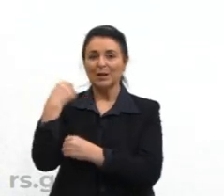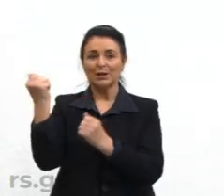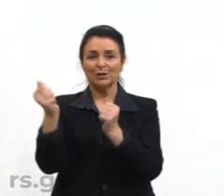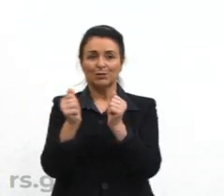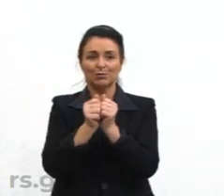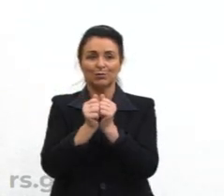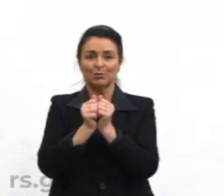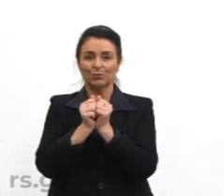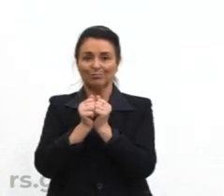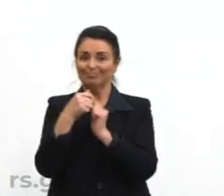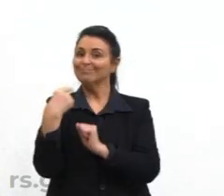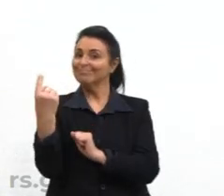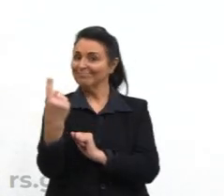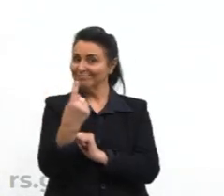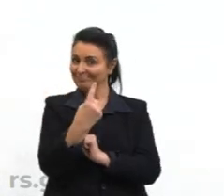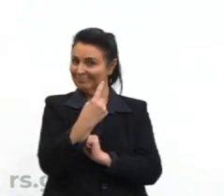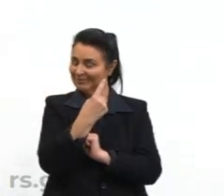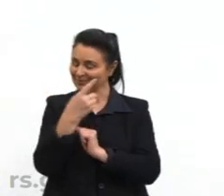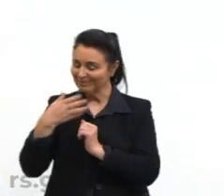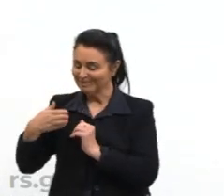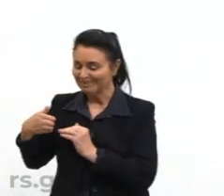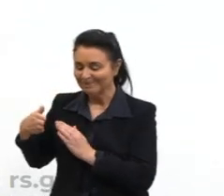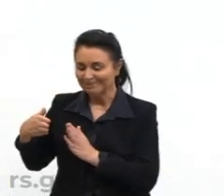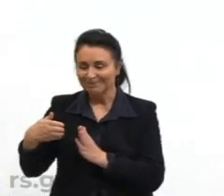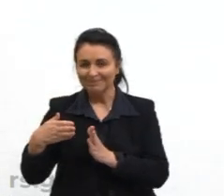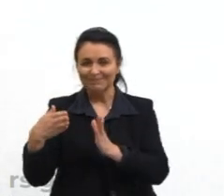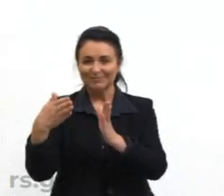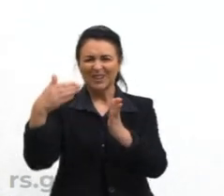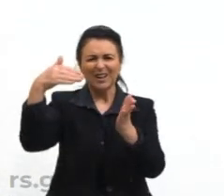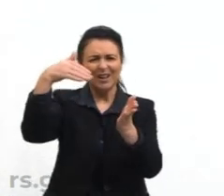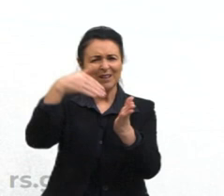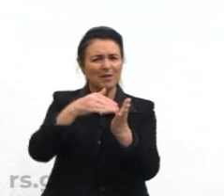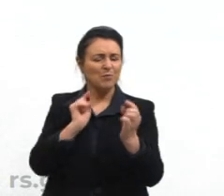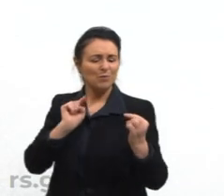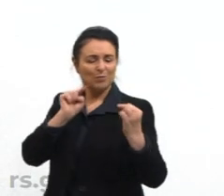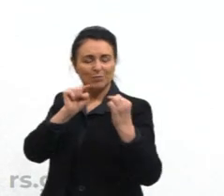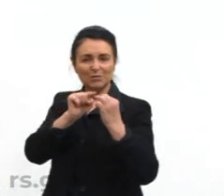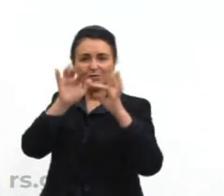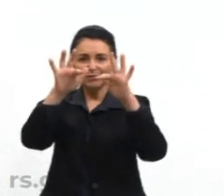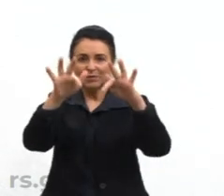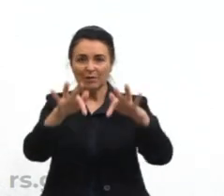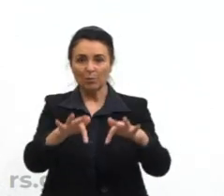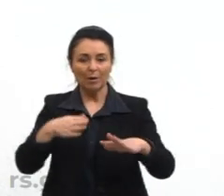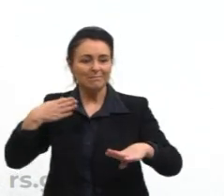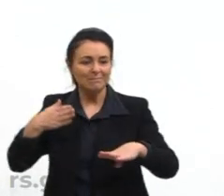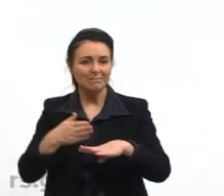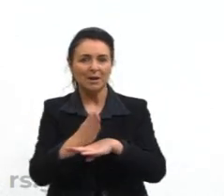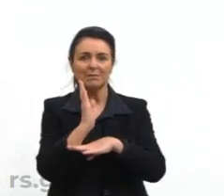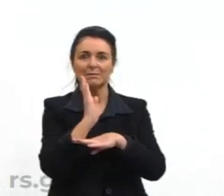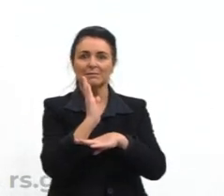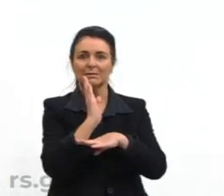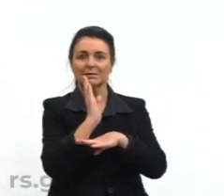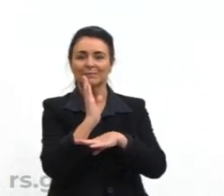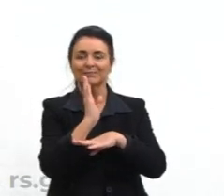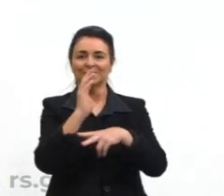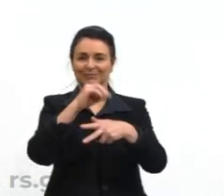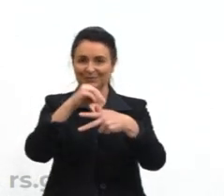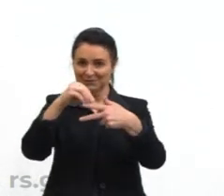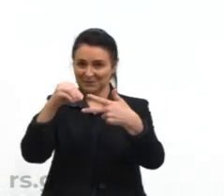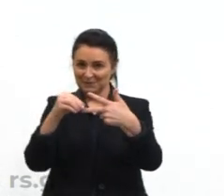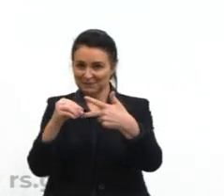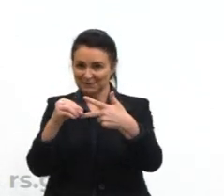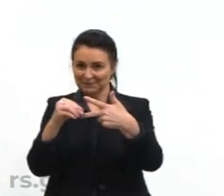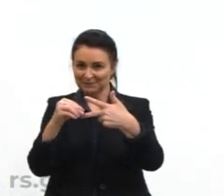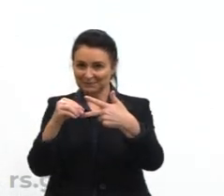possamos ir até o nosso objetivo final, que é a aprovação no ENEM. Partiu passar?